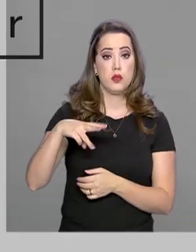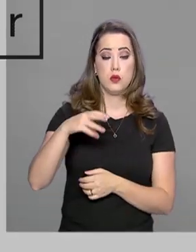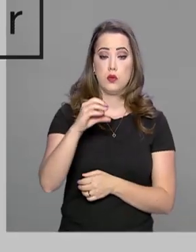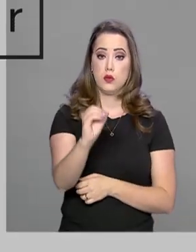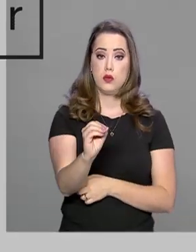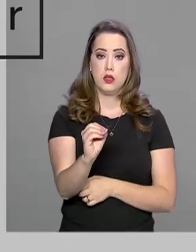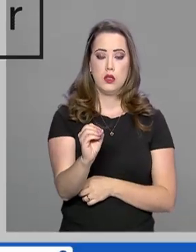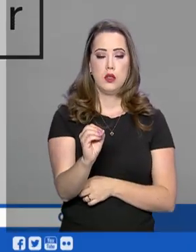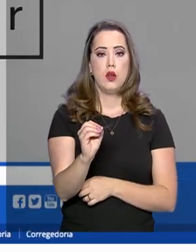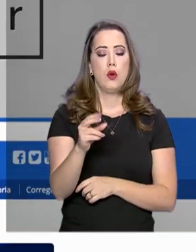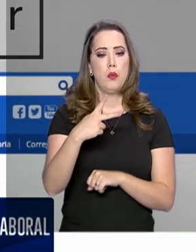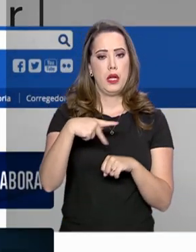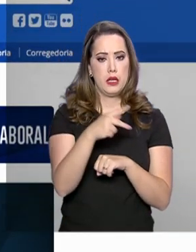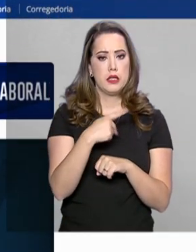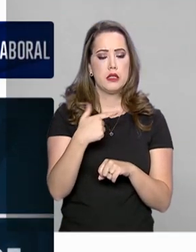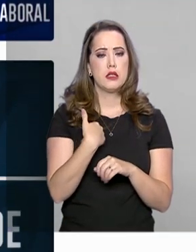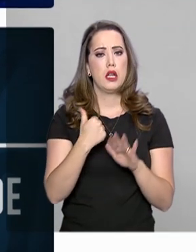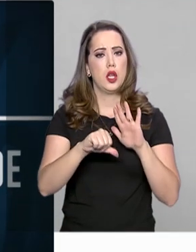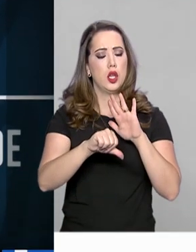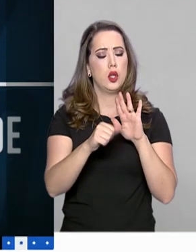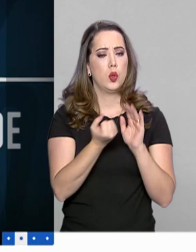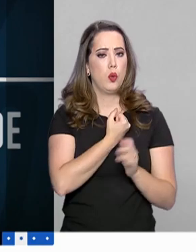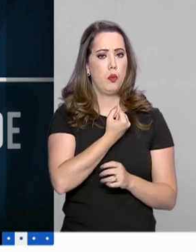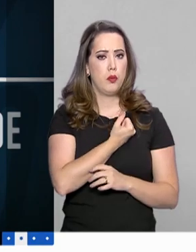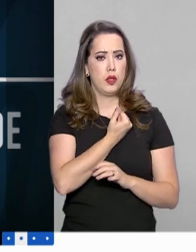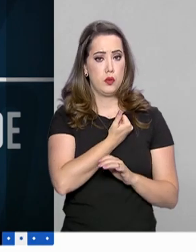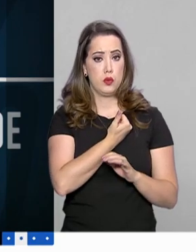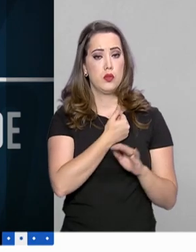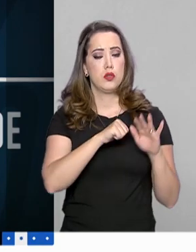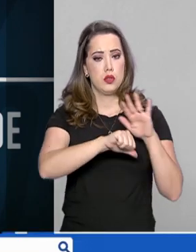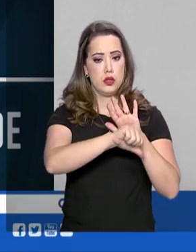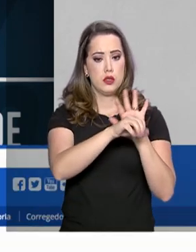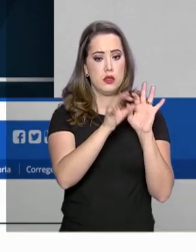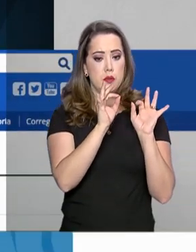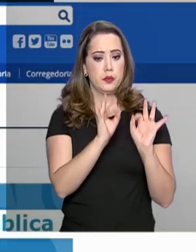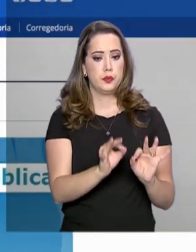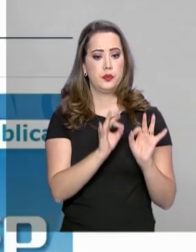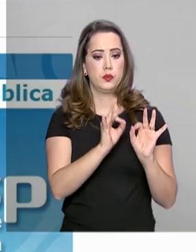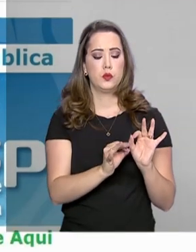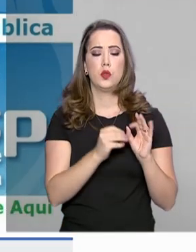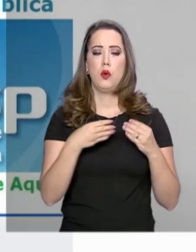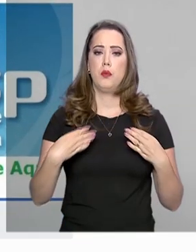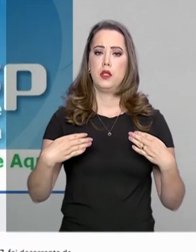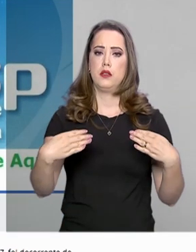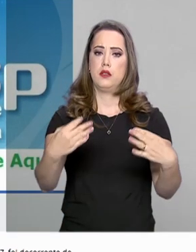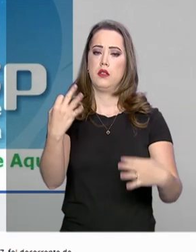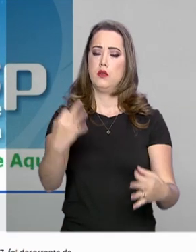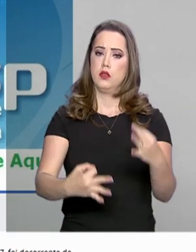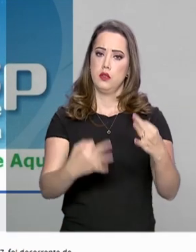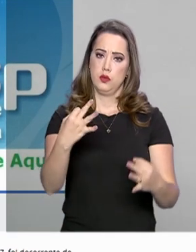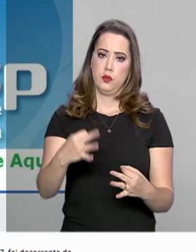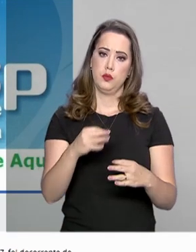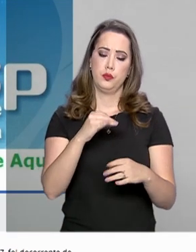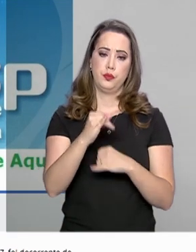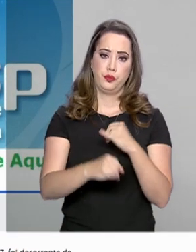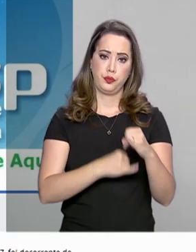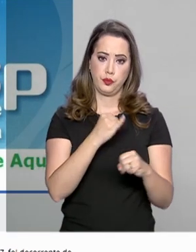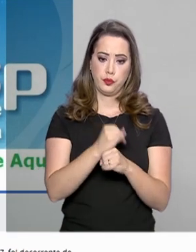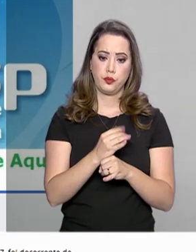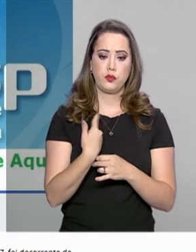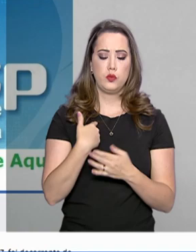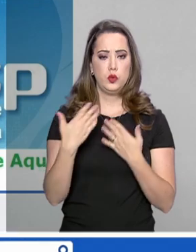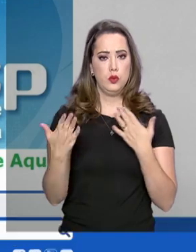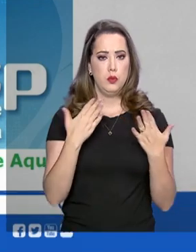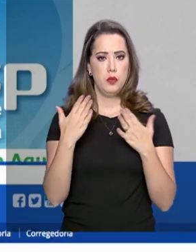o país conta com estatísticas criminais oficiais, publicadas na página do Ministério da Justiça e Segurança Pública na internet, com